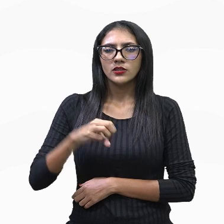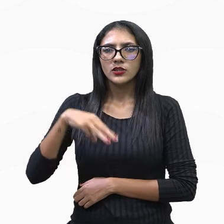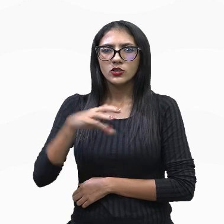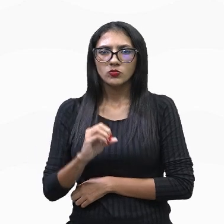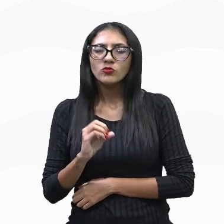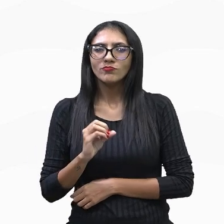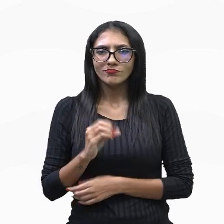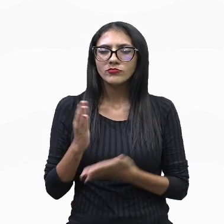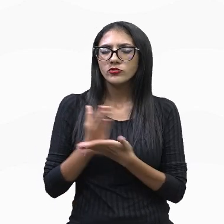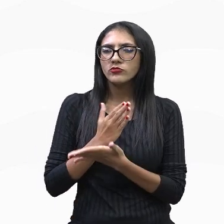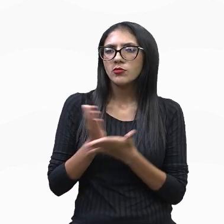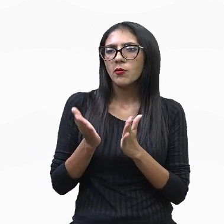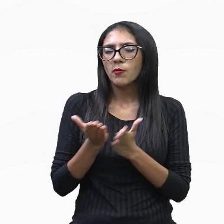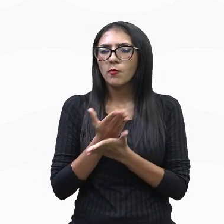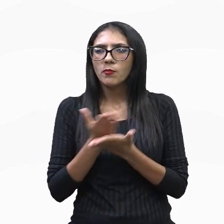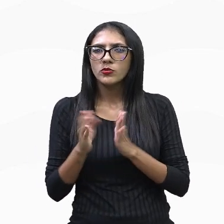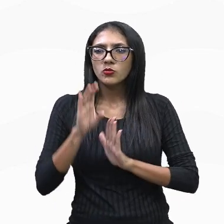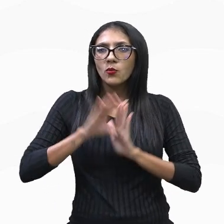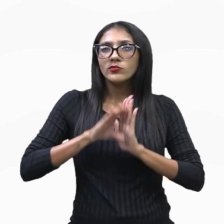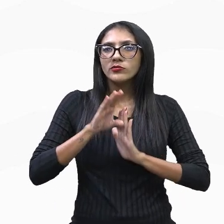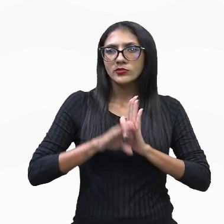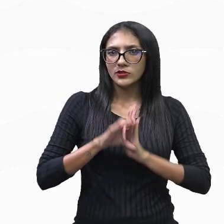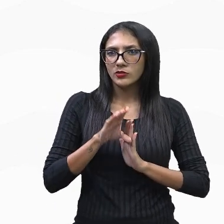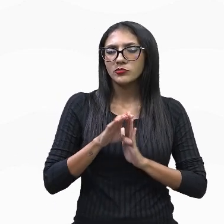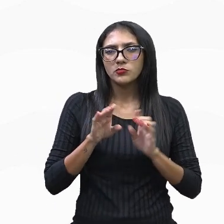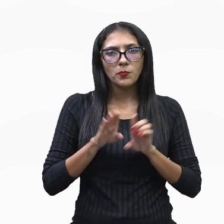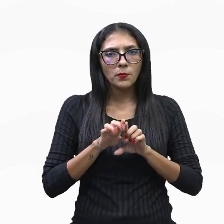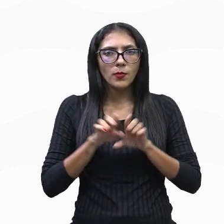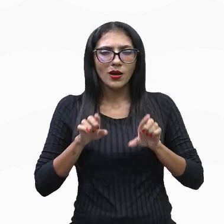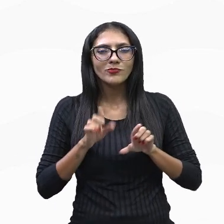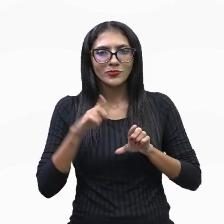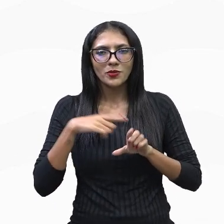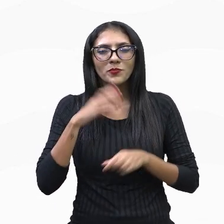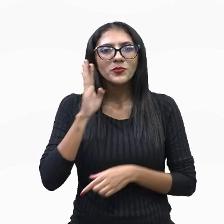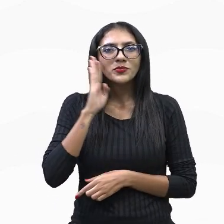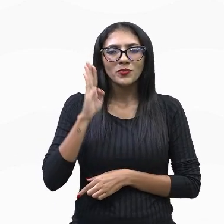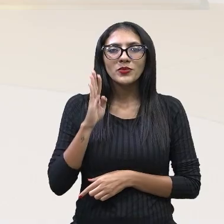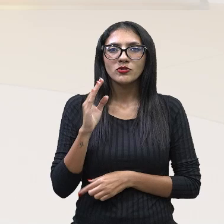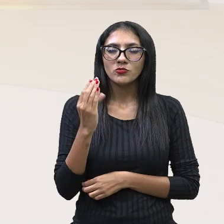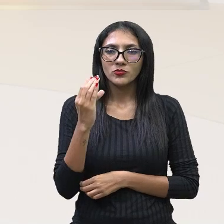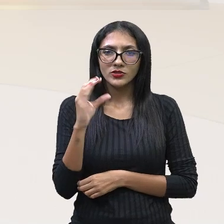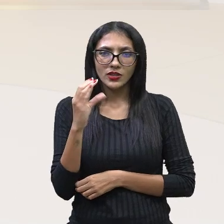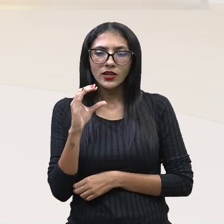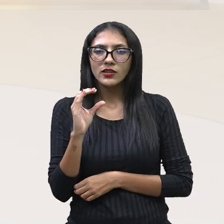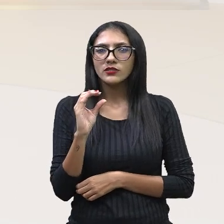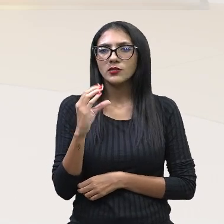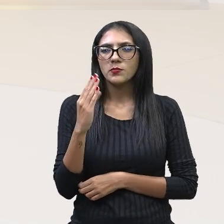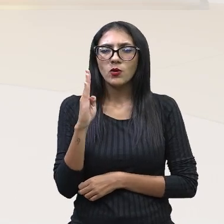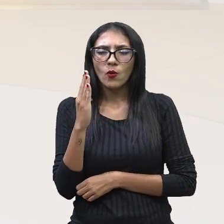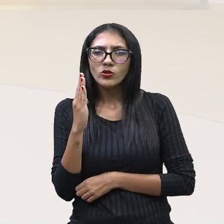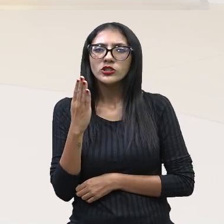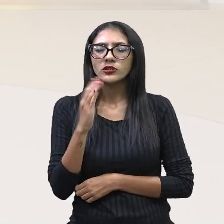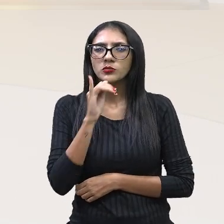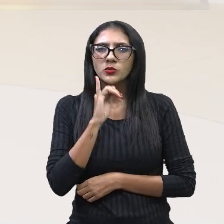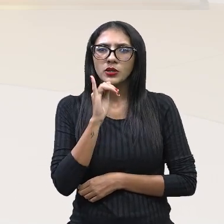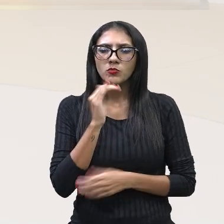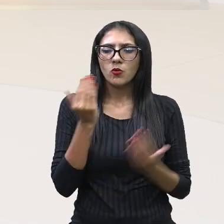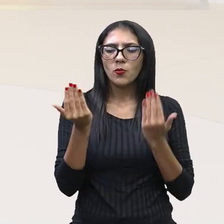determinismos aí. O biológico, principalmente o biológico e o geográfico, que nós vamos entender muito bem.